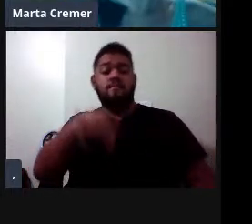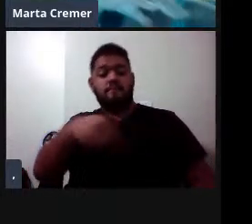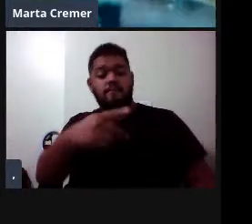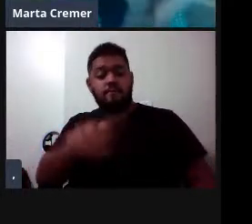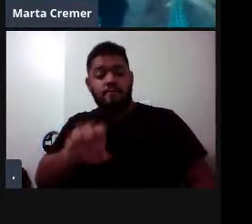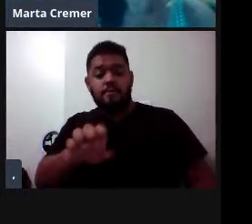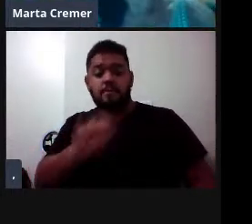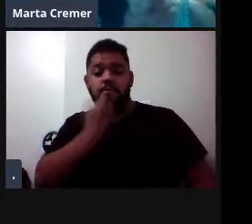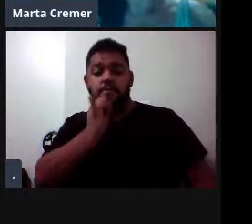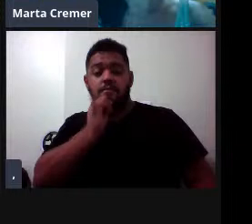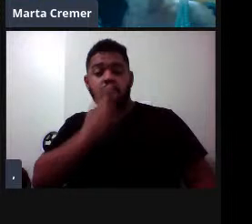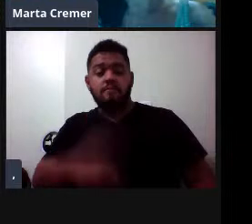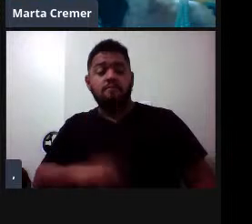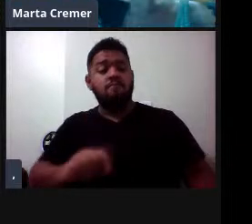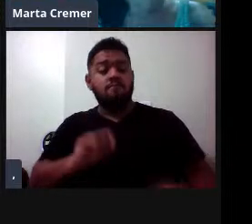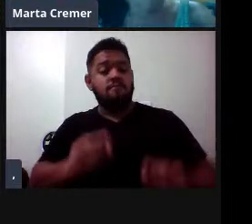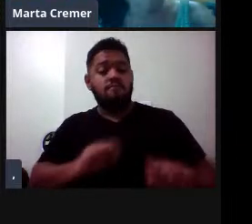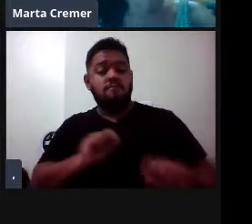conta dessa